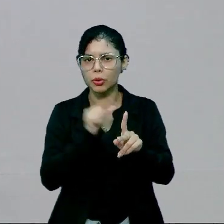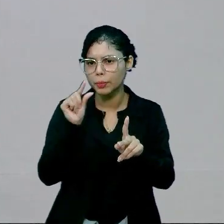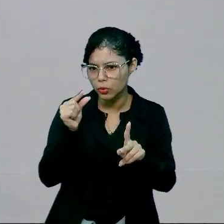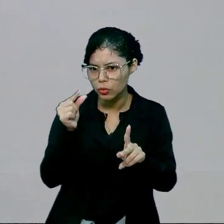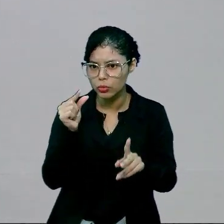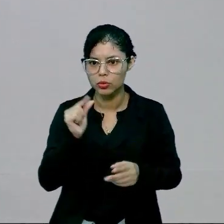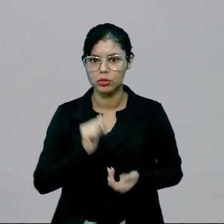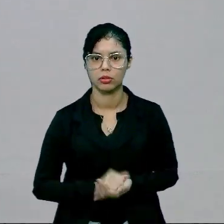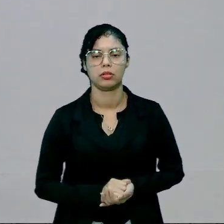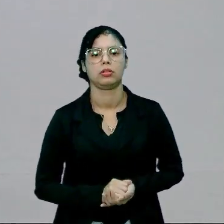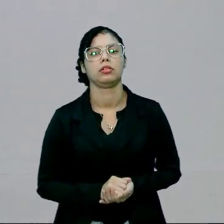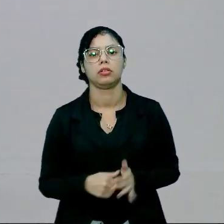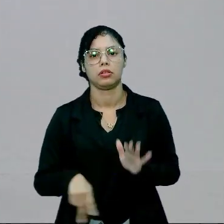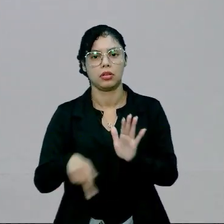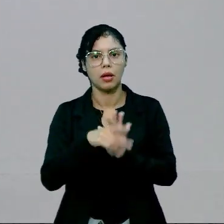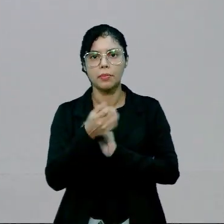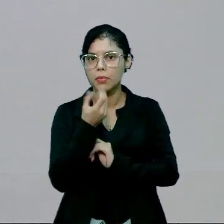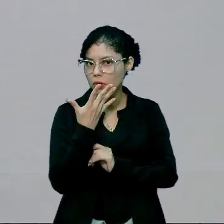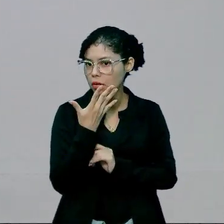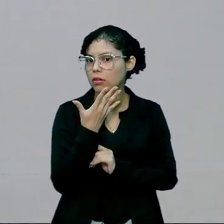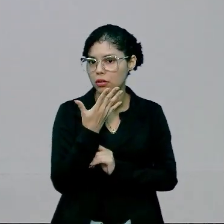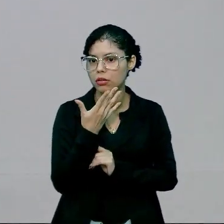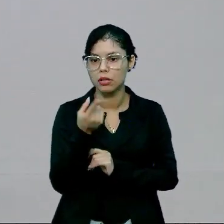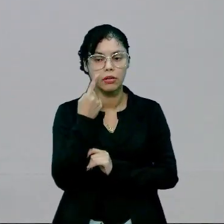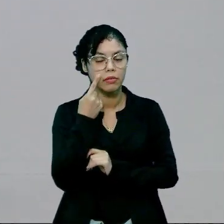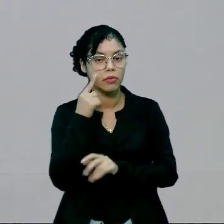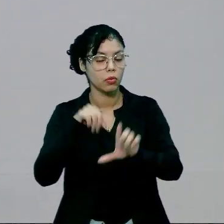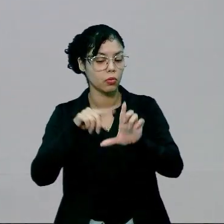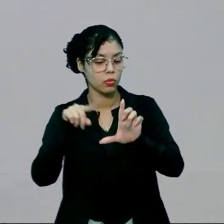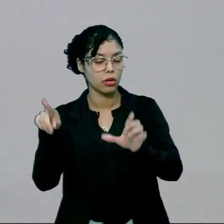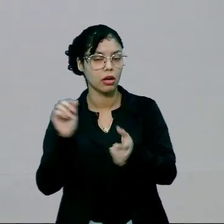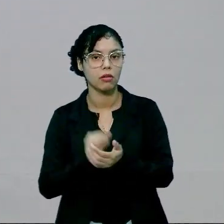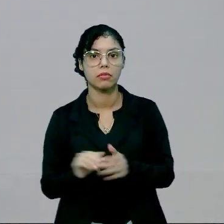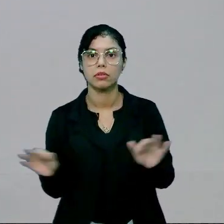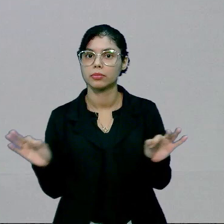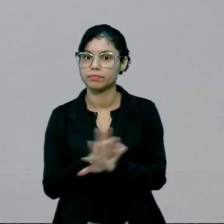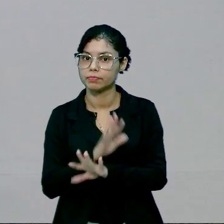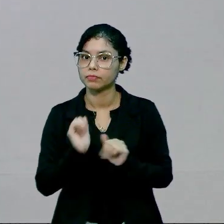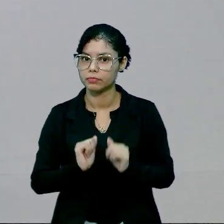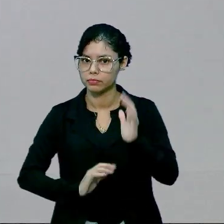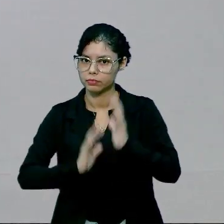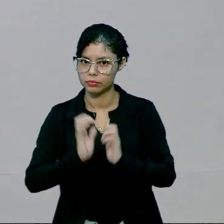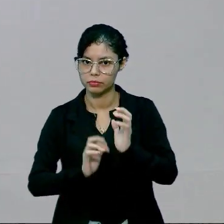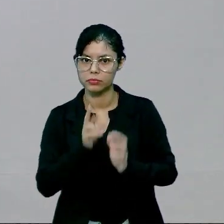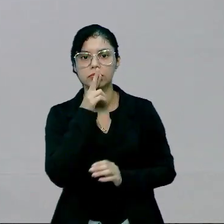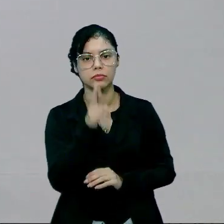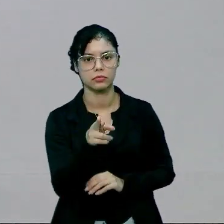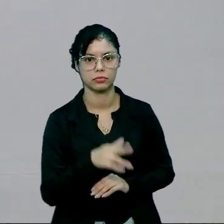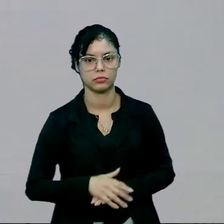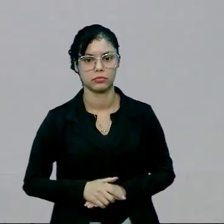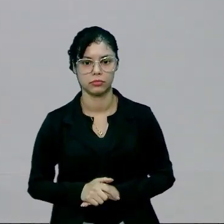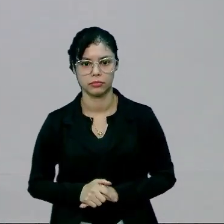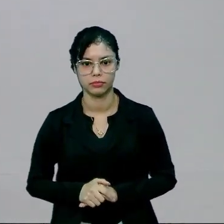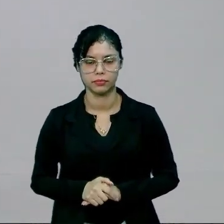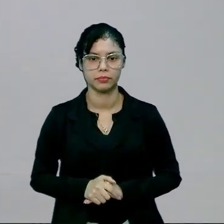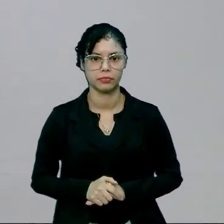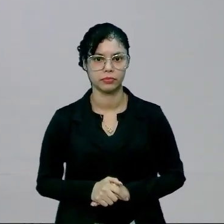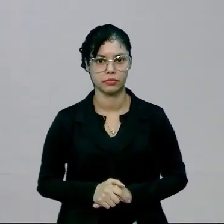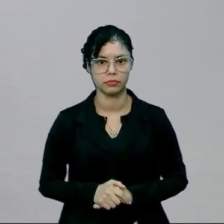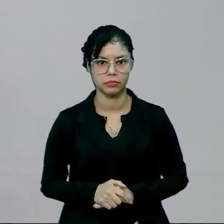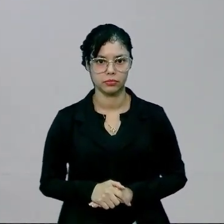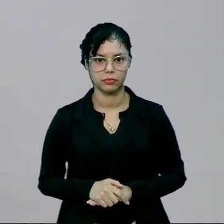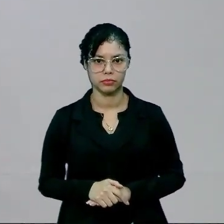tiver, assim, uma definição boa em olhar o gráfico, a gente pode se confundir na hora da resposta, tudo bem?